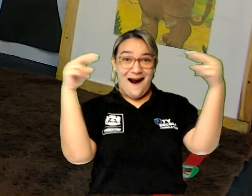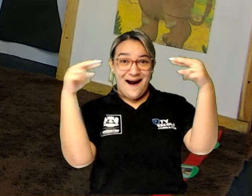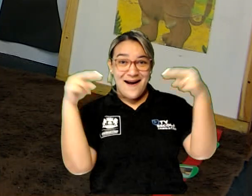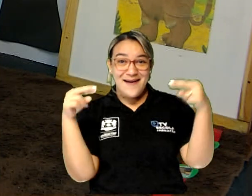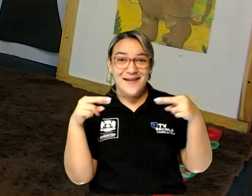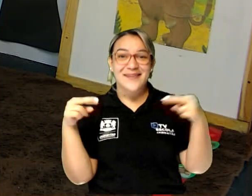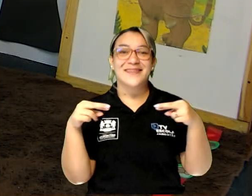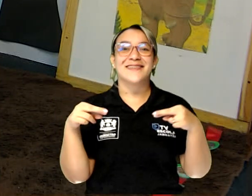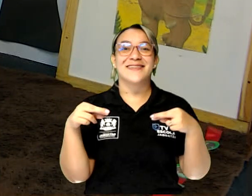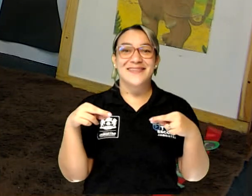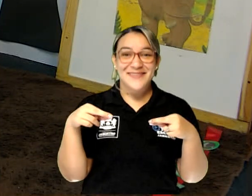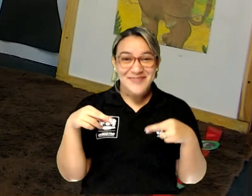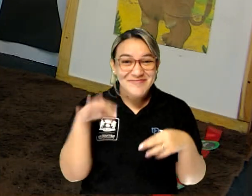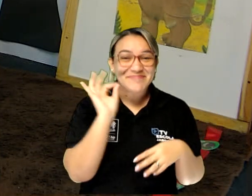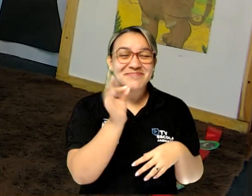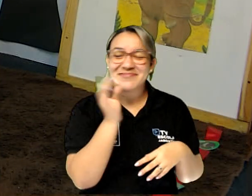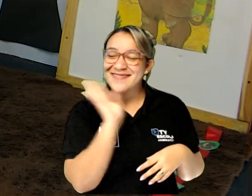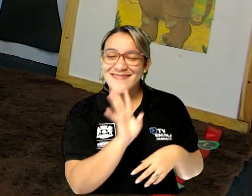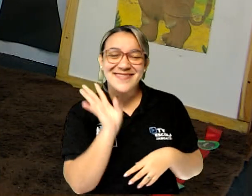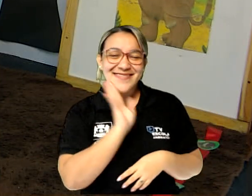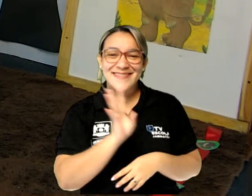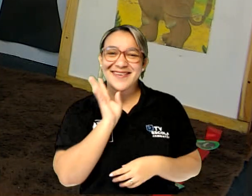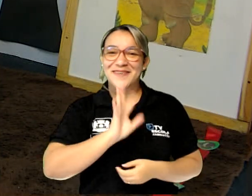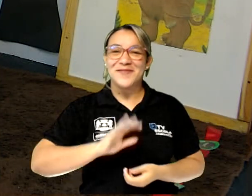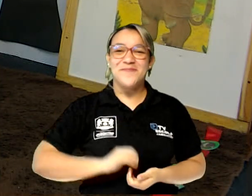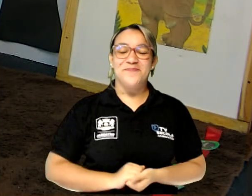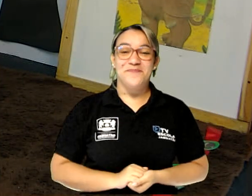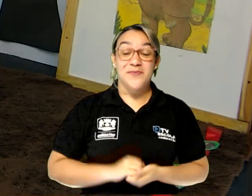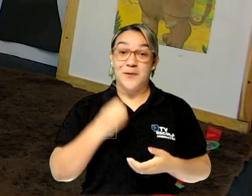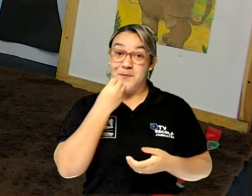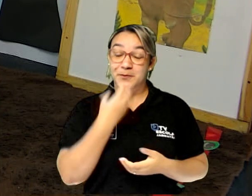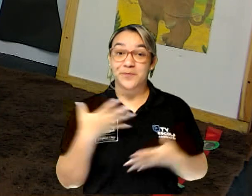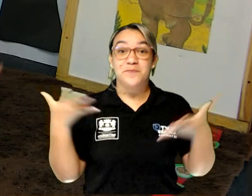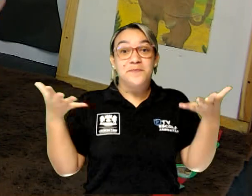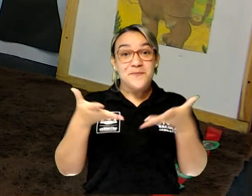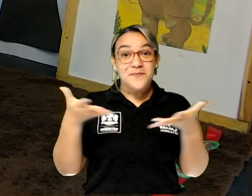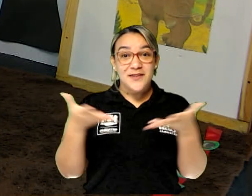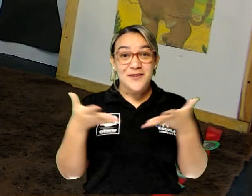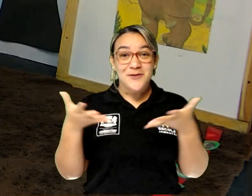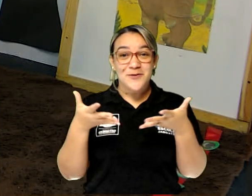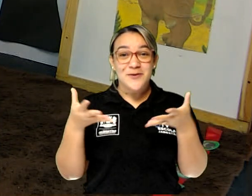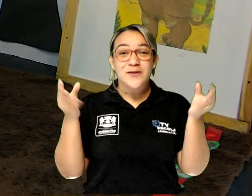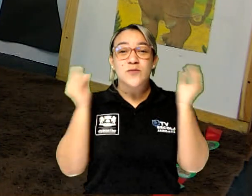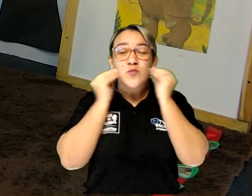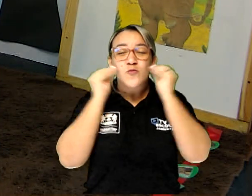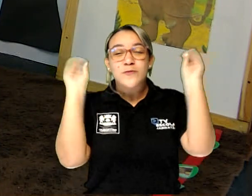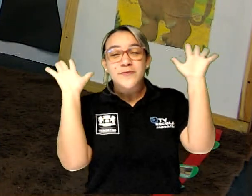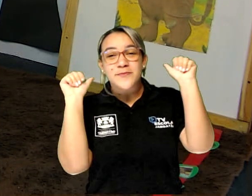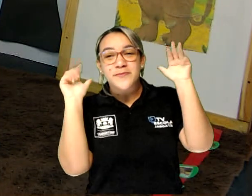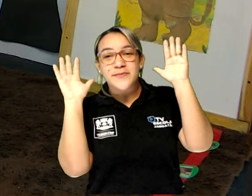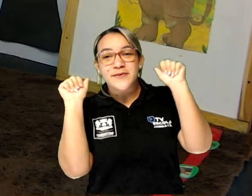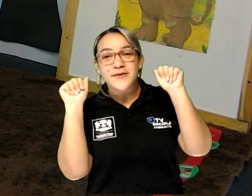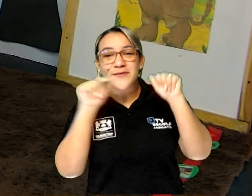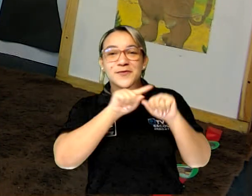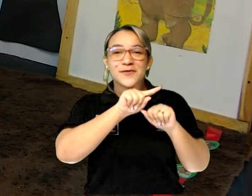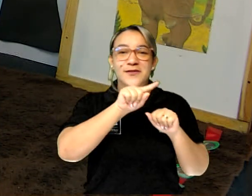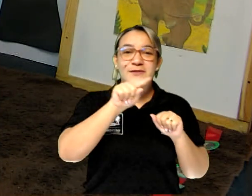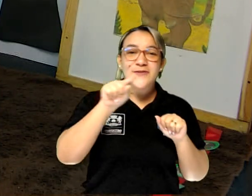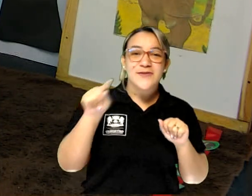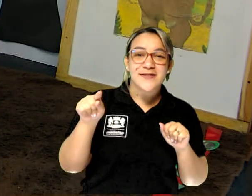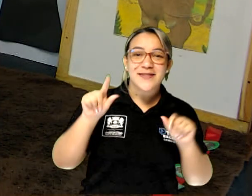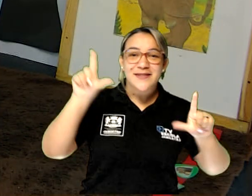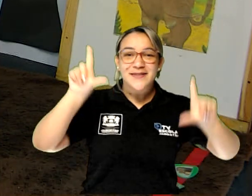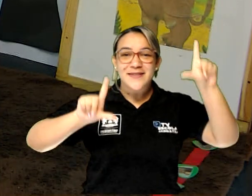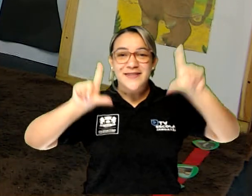acabam rimando. Muito legal, não é? Bom, agora eu vou me despedir aqui desta aula na